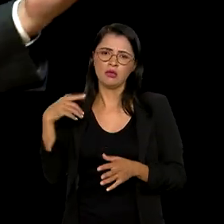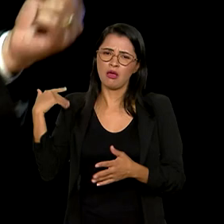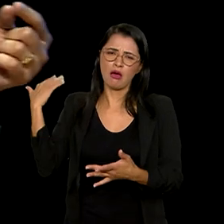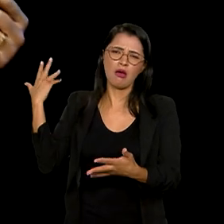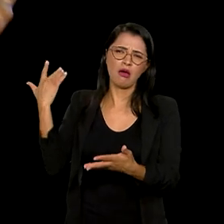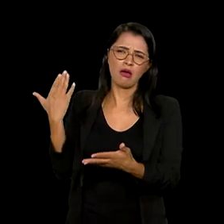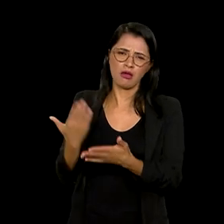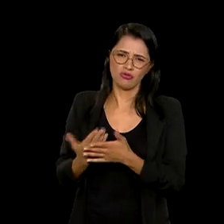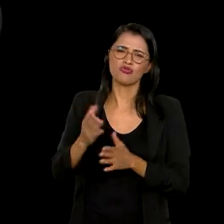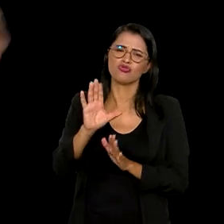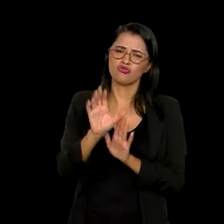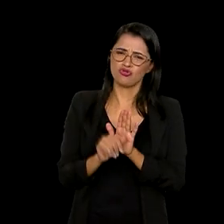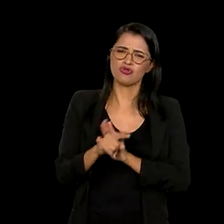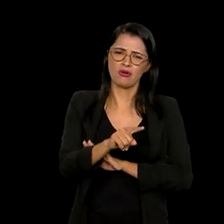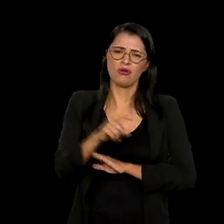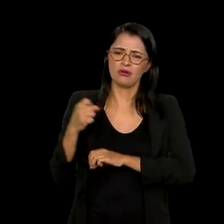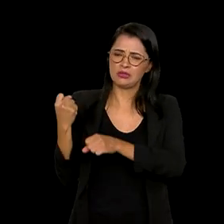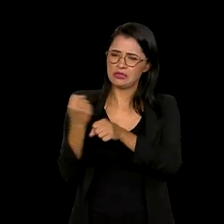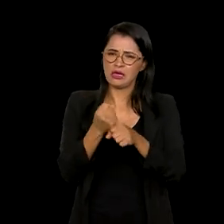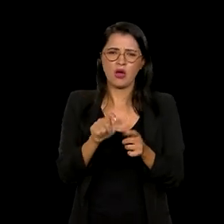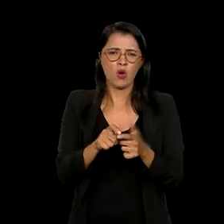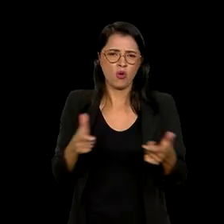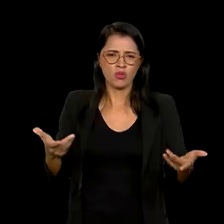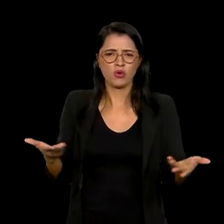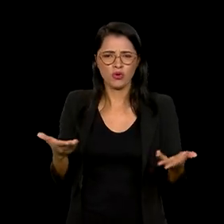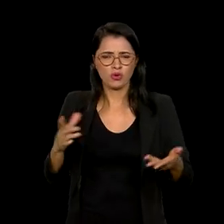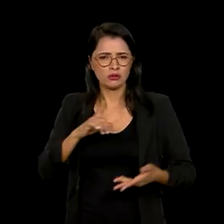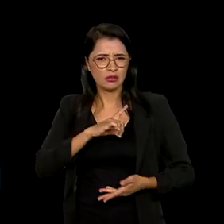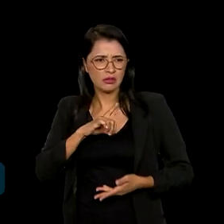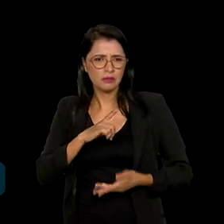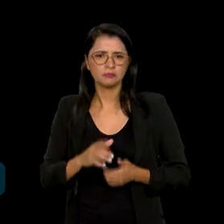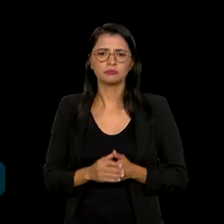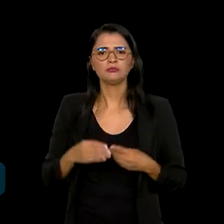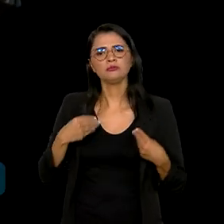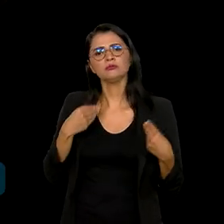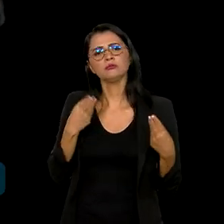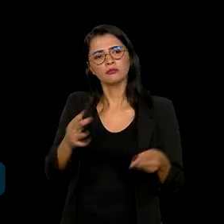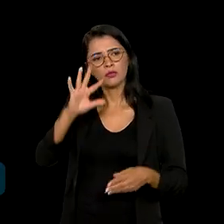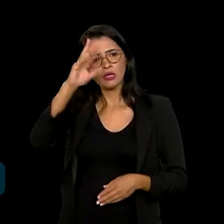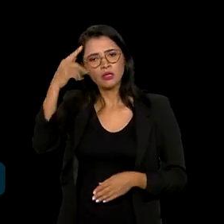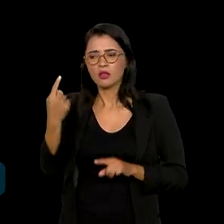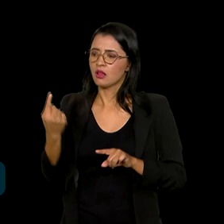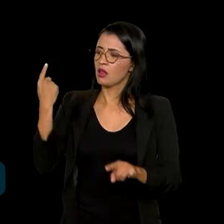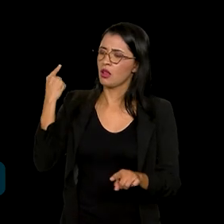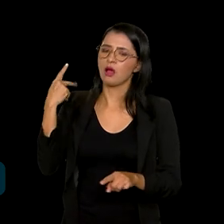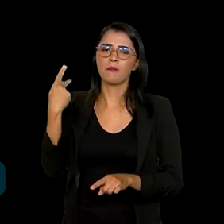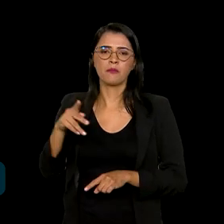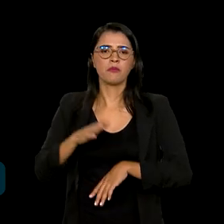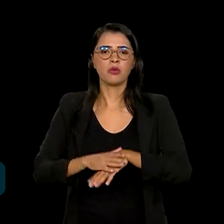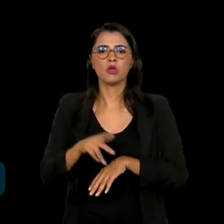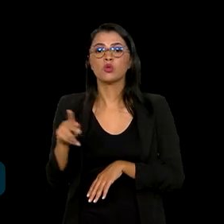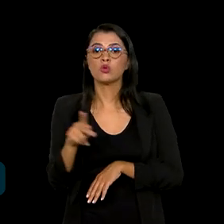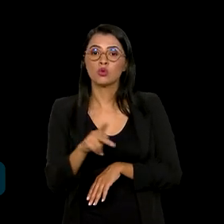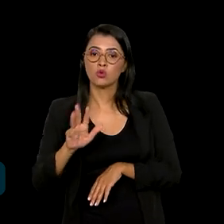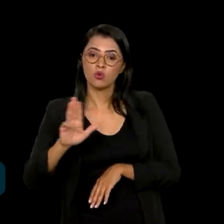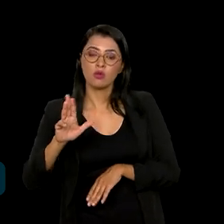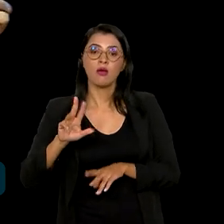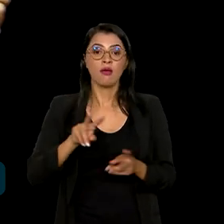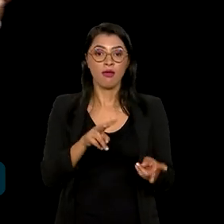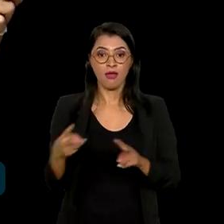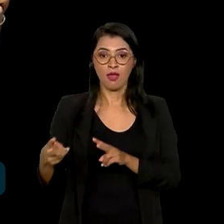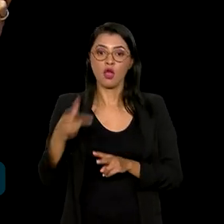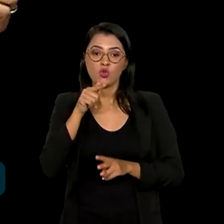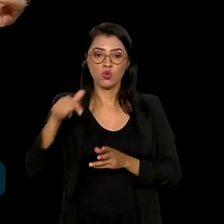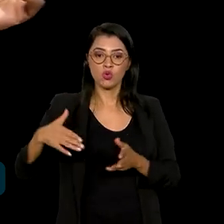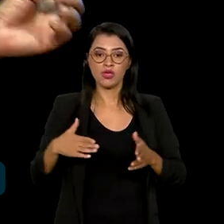Essa obra gigantesca, concebida e decidida lá atrás pelo Lula, que é a transposição do